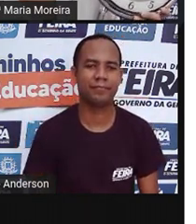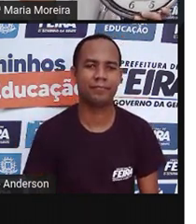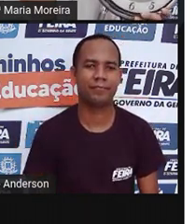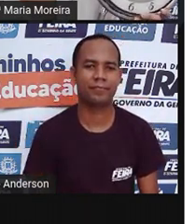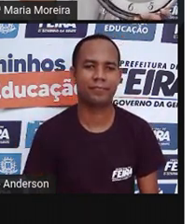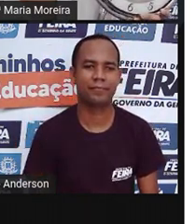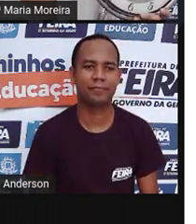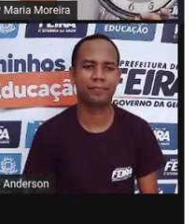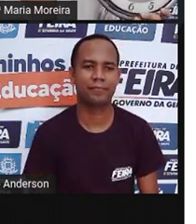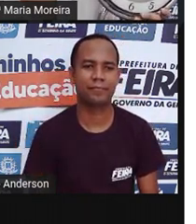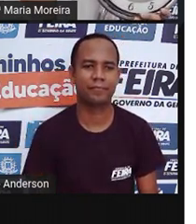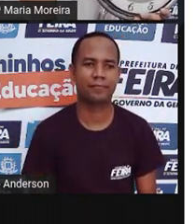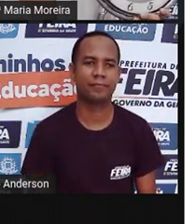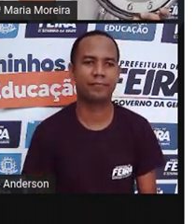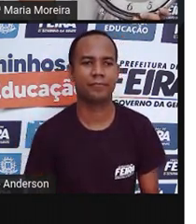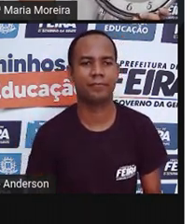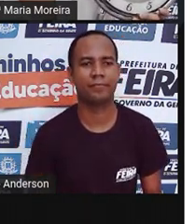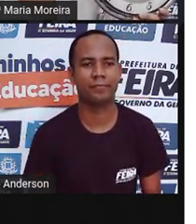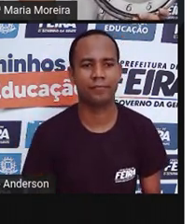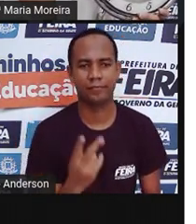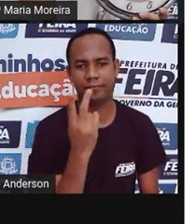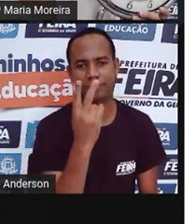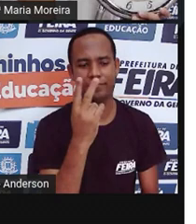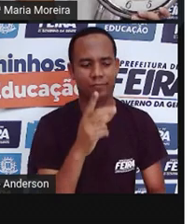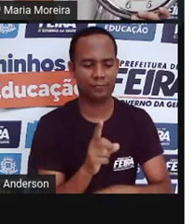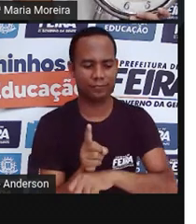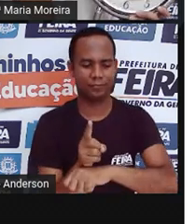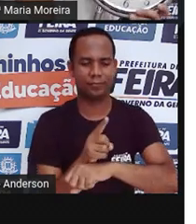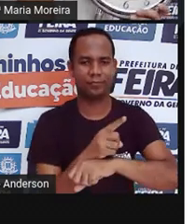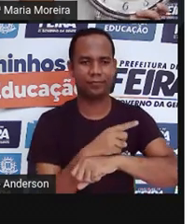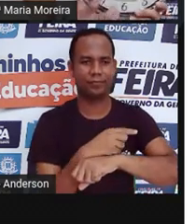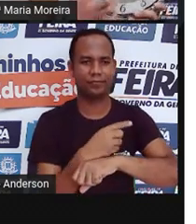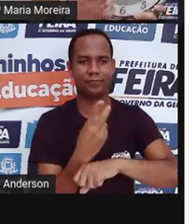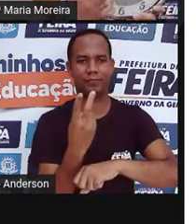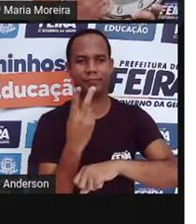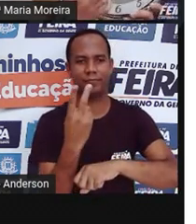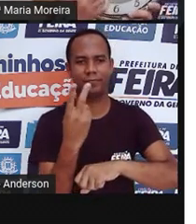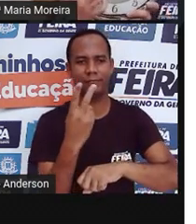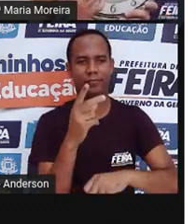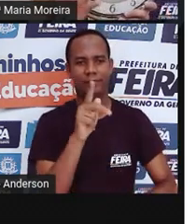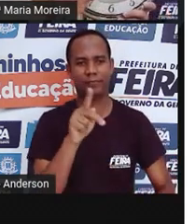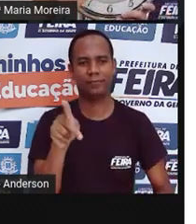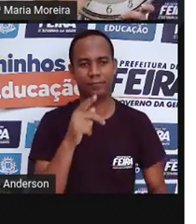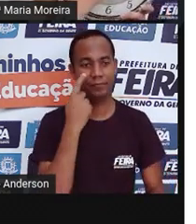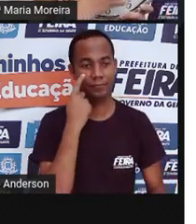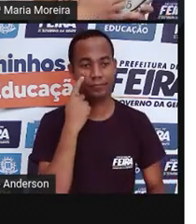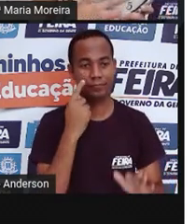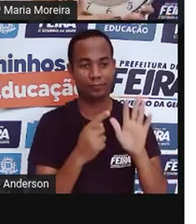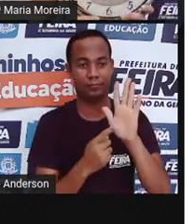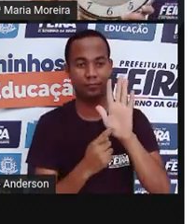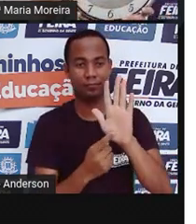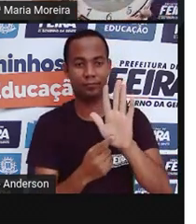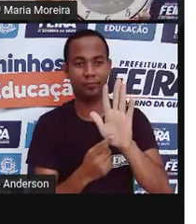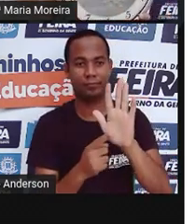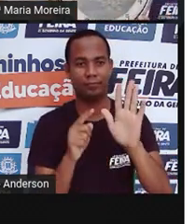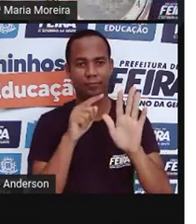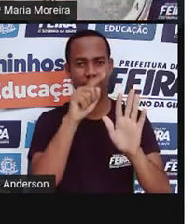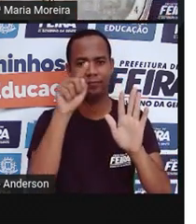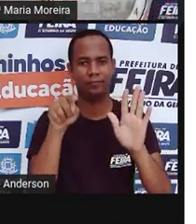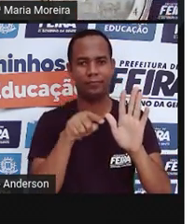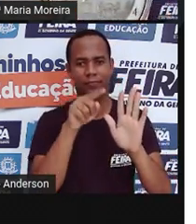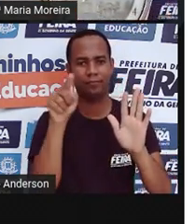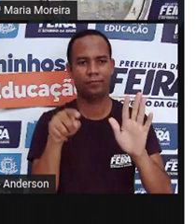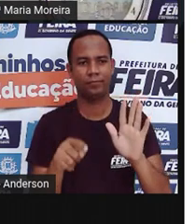assim, e o analógico ou o relógio de ponteiro é esse daqui. A Pró trouxe aqui um relógio pra vocês pra mostrar, olha só,